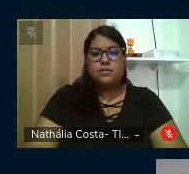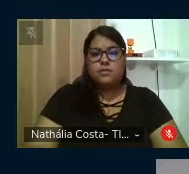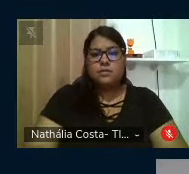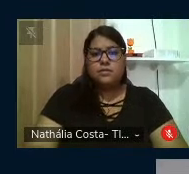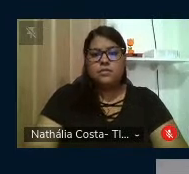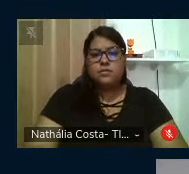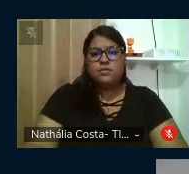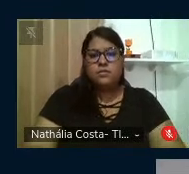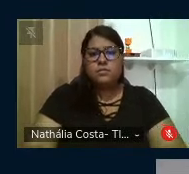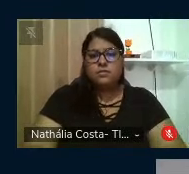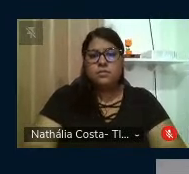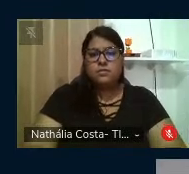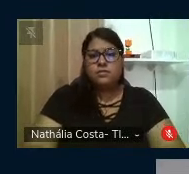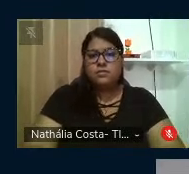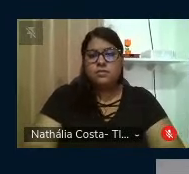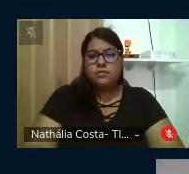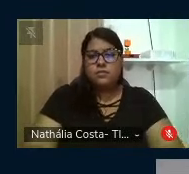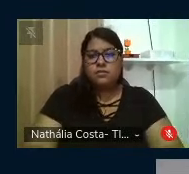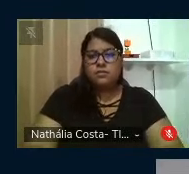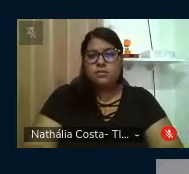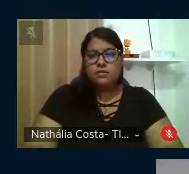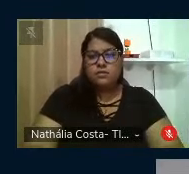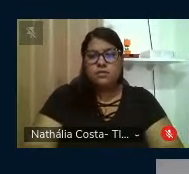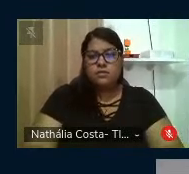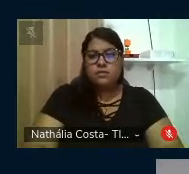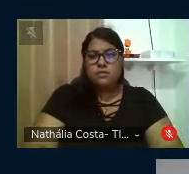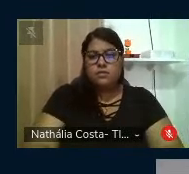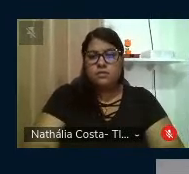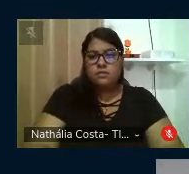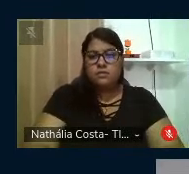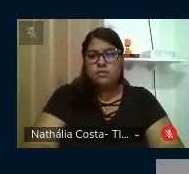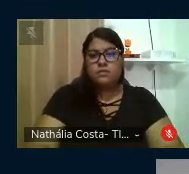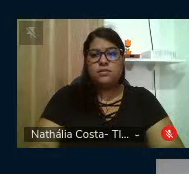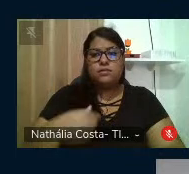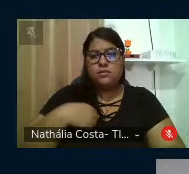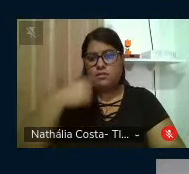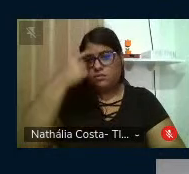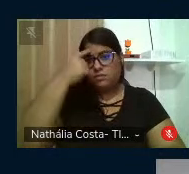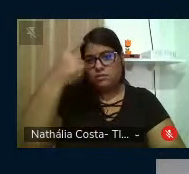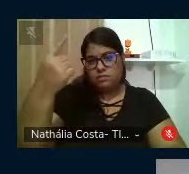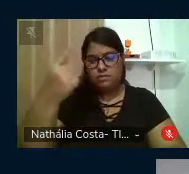pensando, né, só um minutinho. é